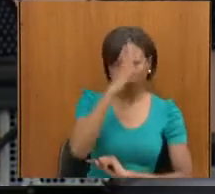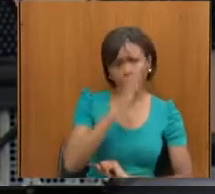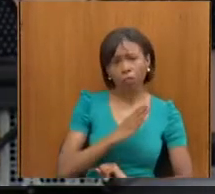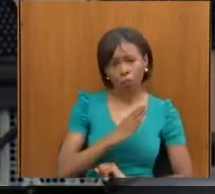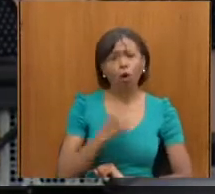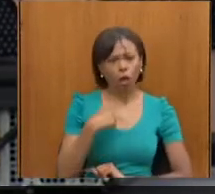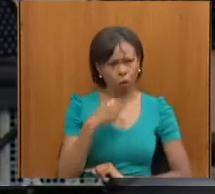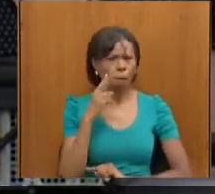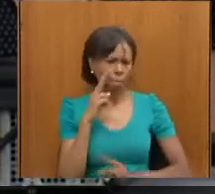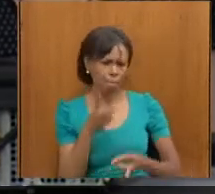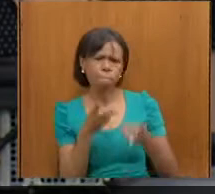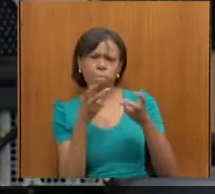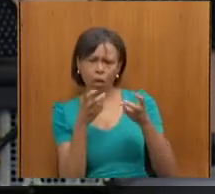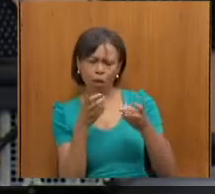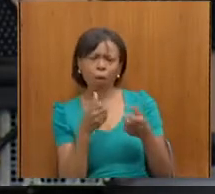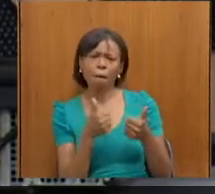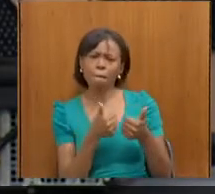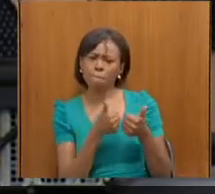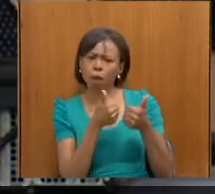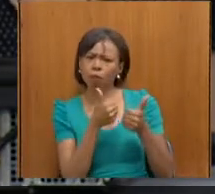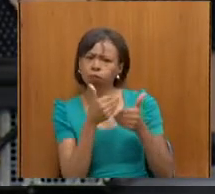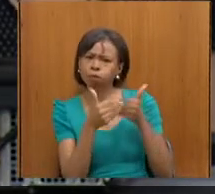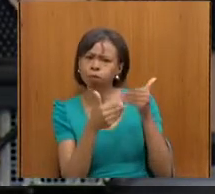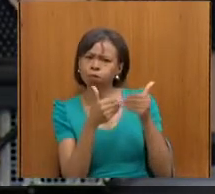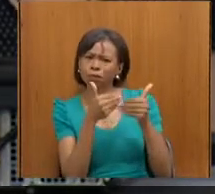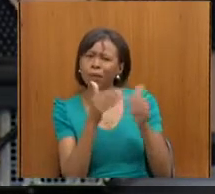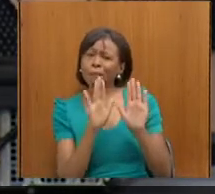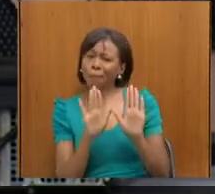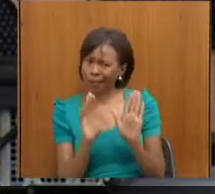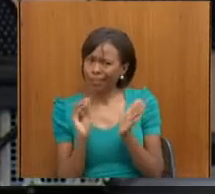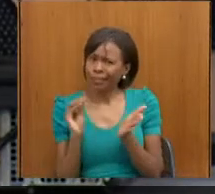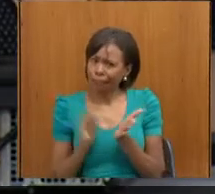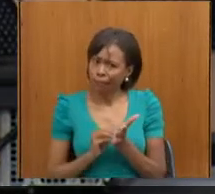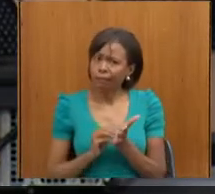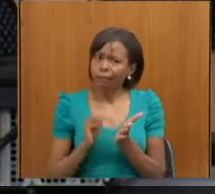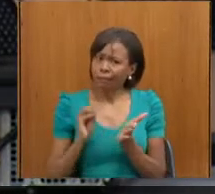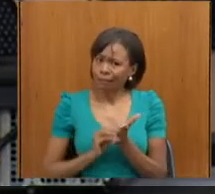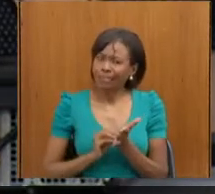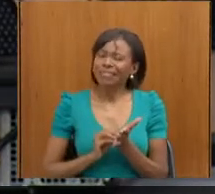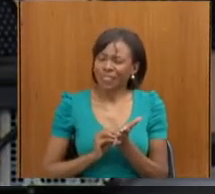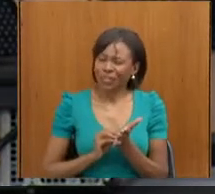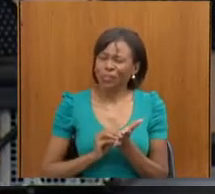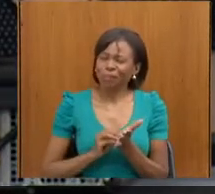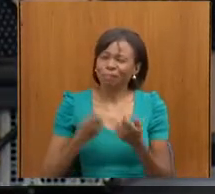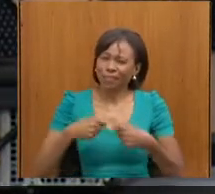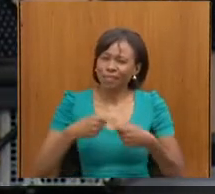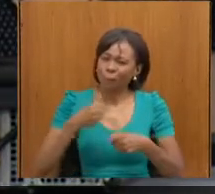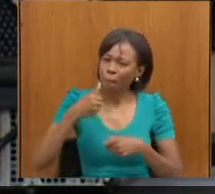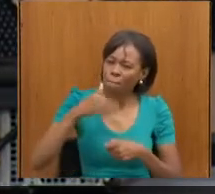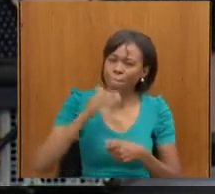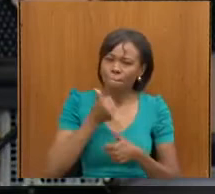em Belo Horizonte, em questão de acessibilidade, mas eu acho que tem muito a melhorar ainda, e eu tenho certeza que esses projetos